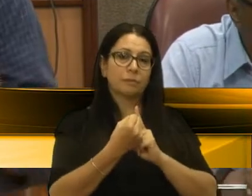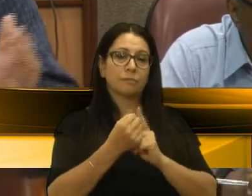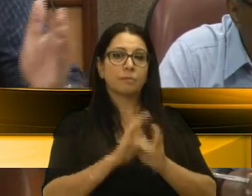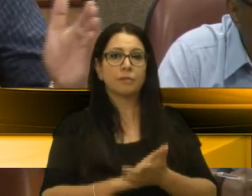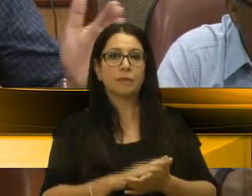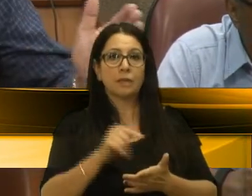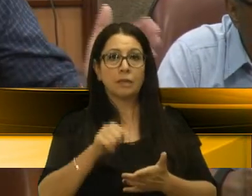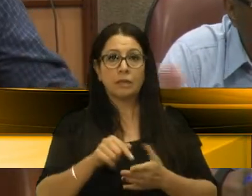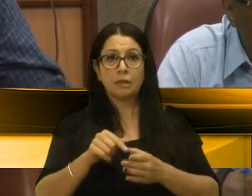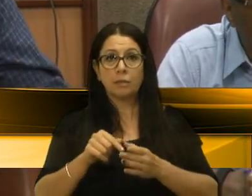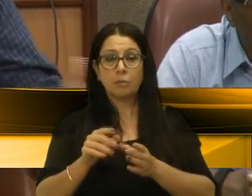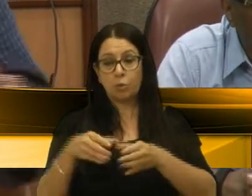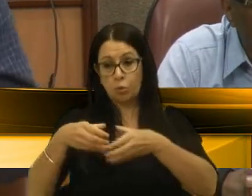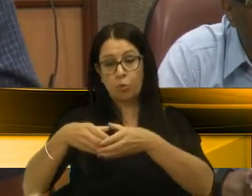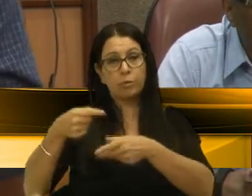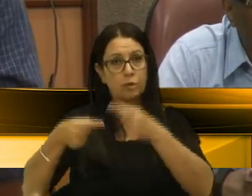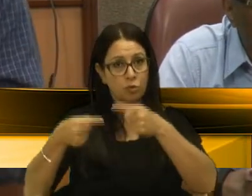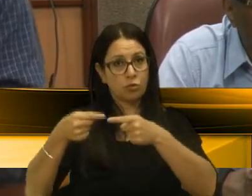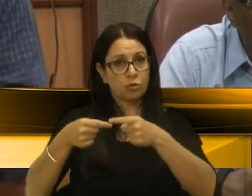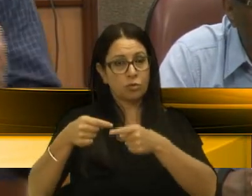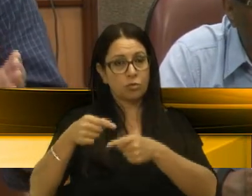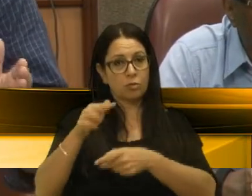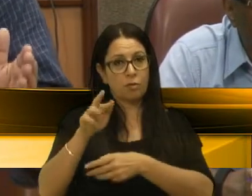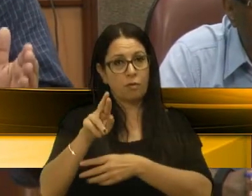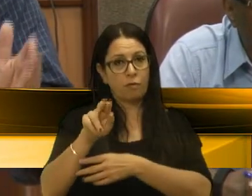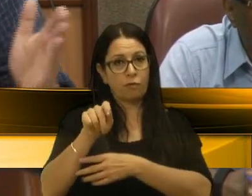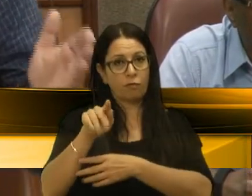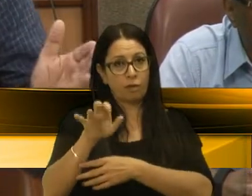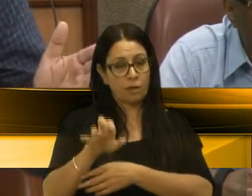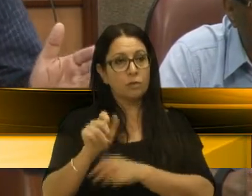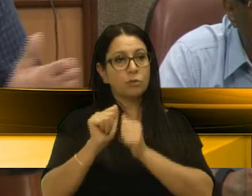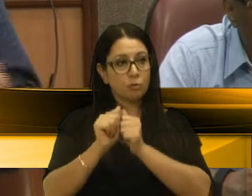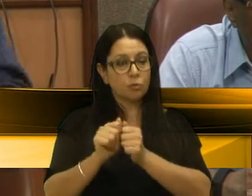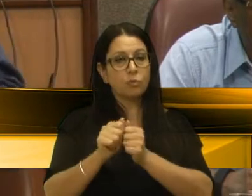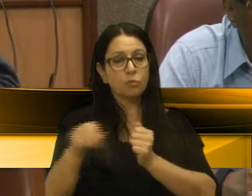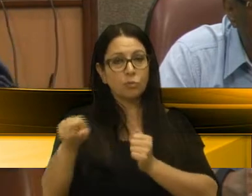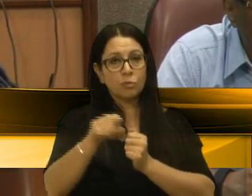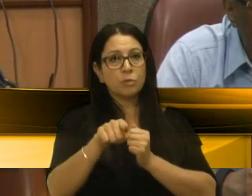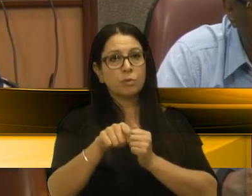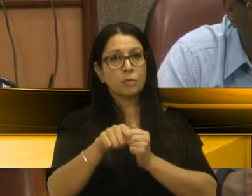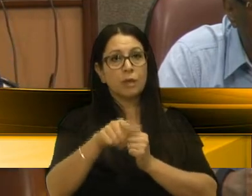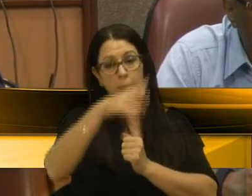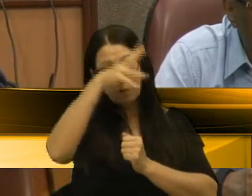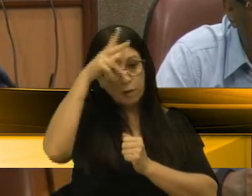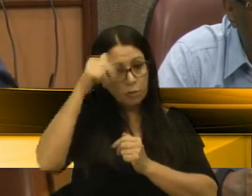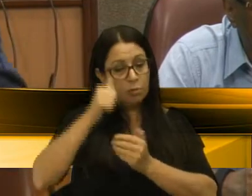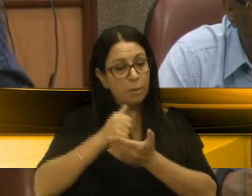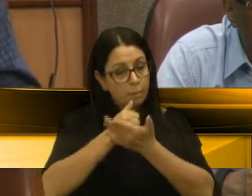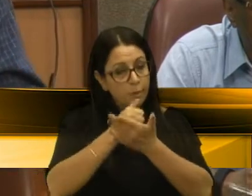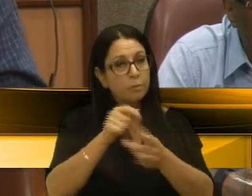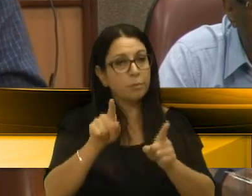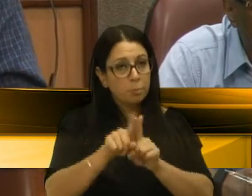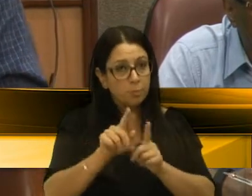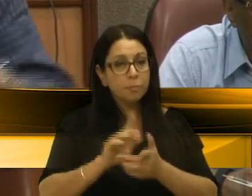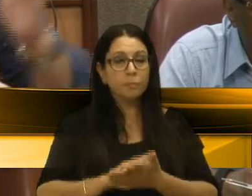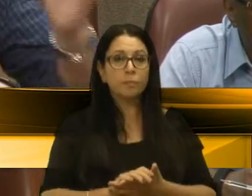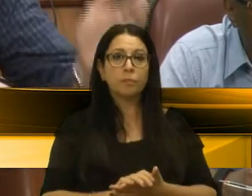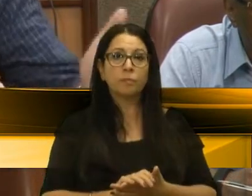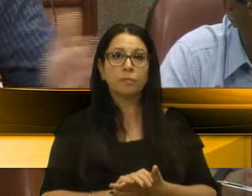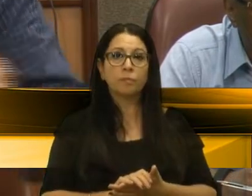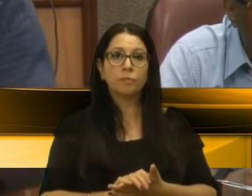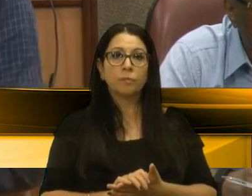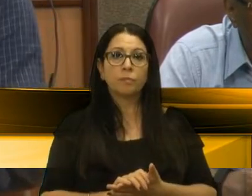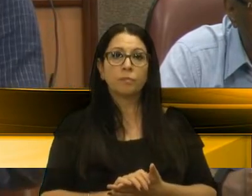por esta frente parlamentar, tendo esse braço também do Poder Executivo Municipal, desse